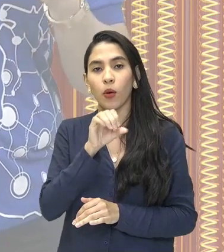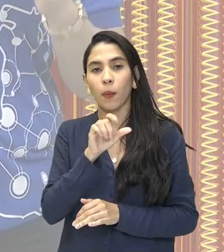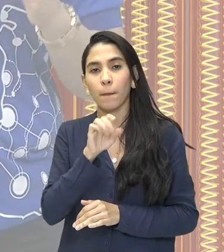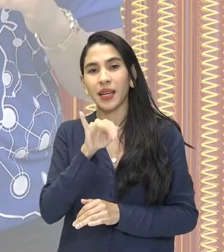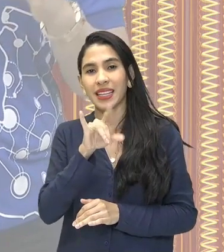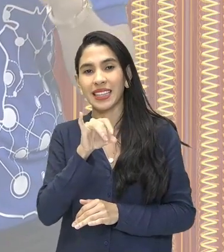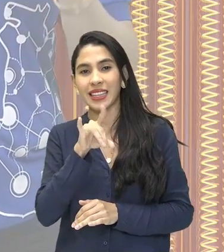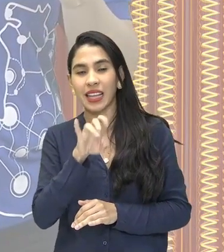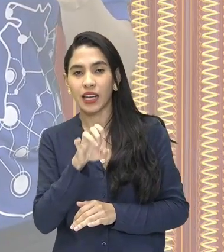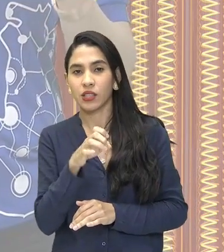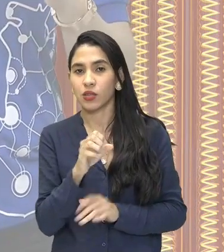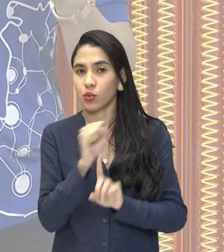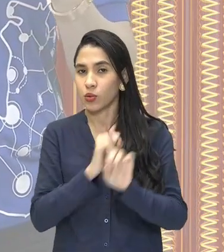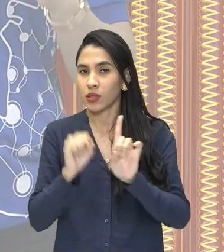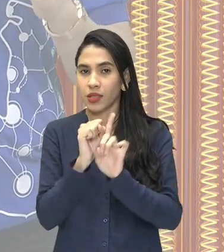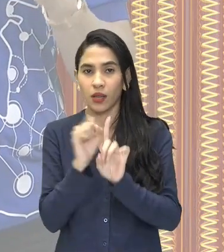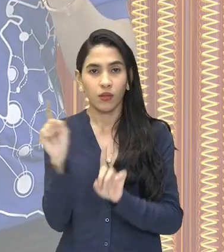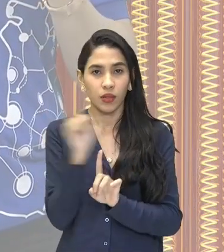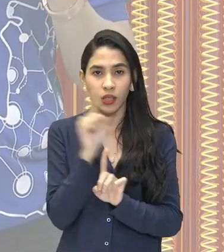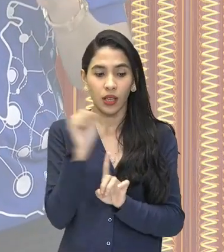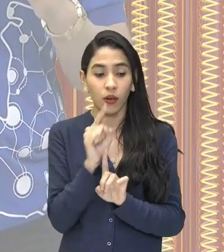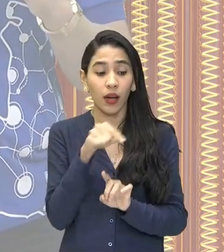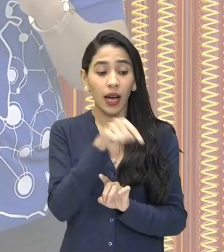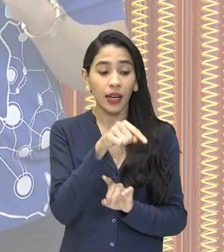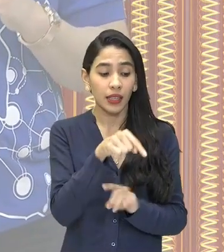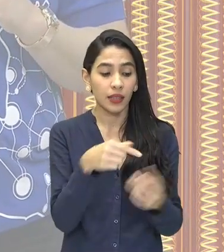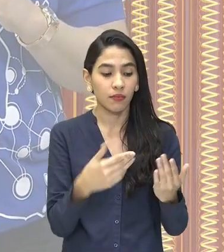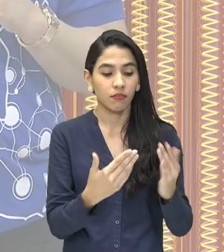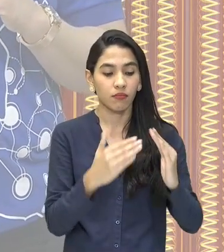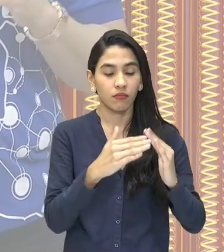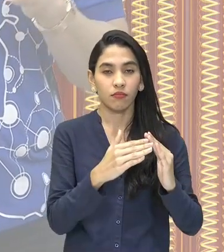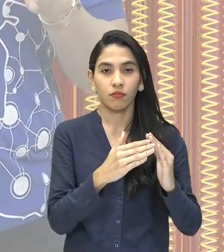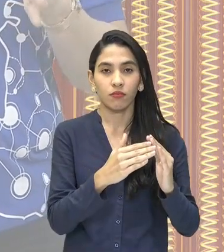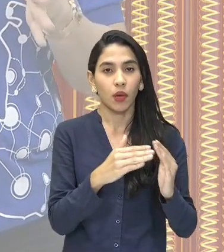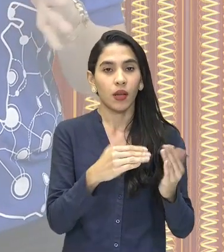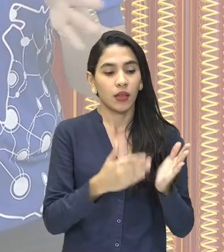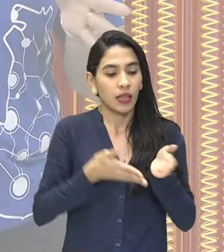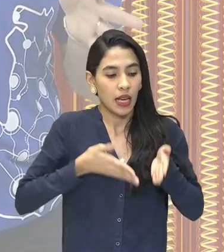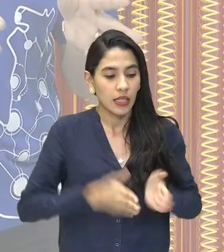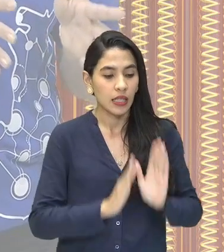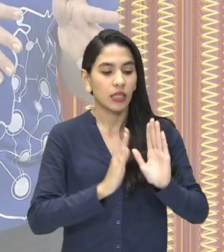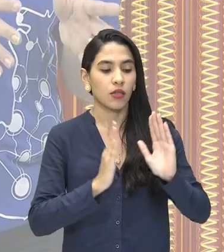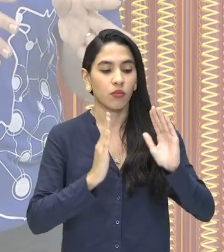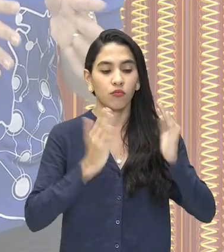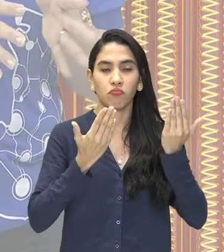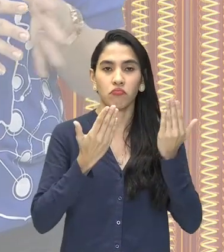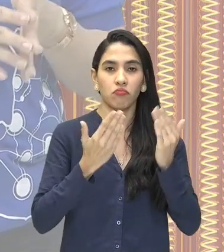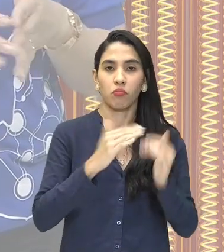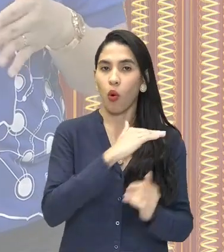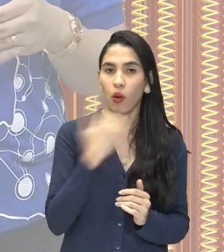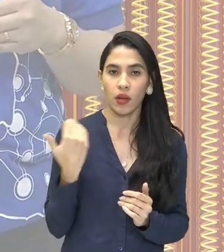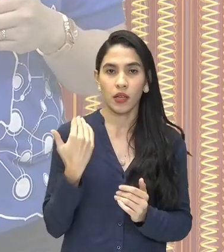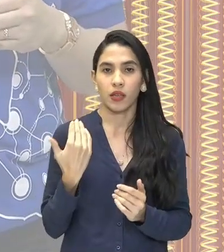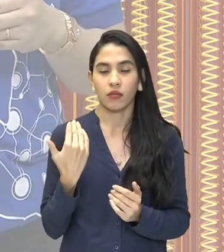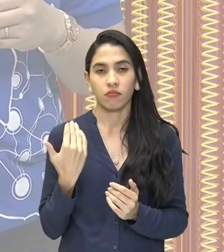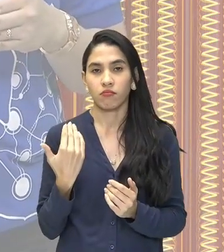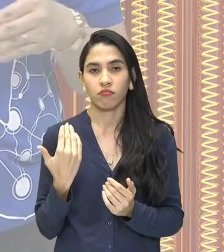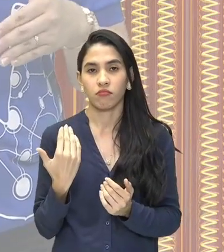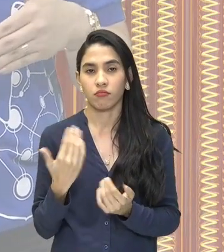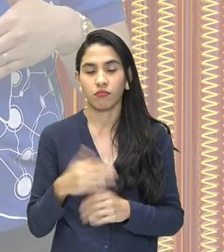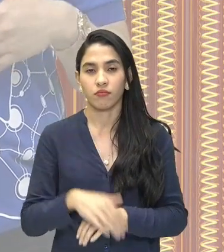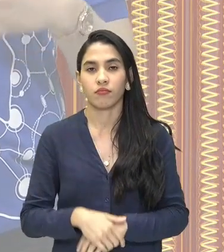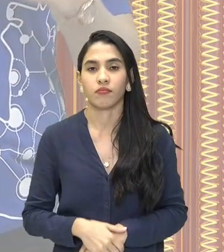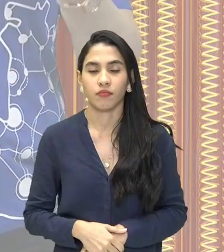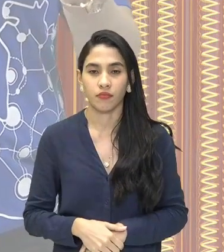Ou seja, as pessoas nasciam e morriam naquela mesma classe social. Se ele era filho de ferreiro, seria ferreiro até ele